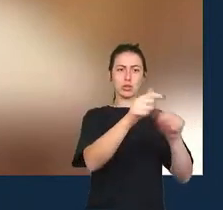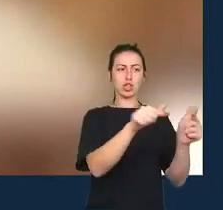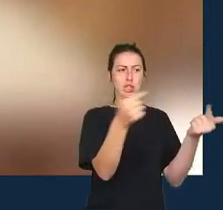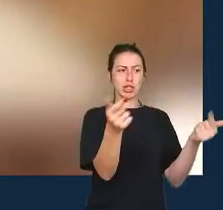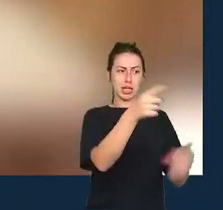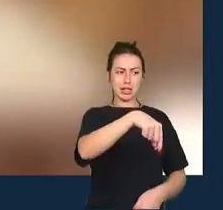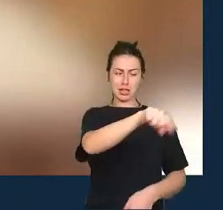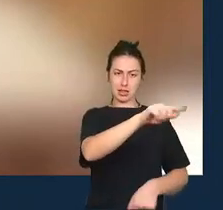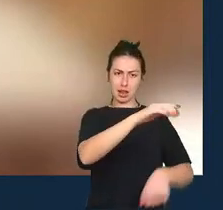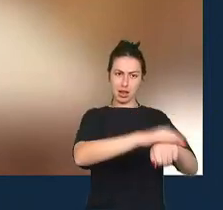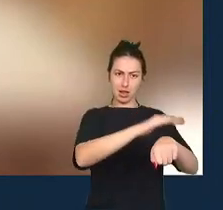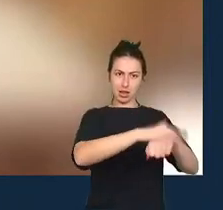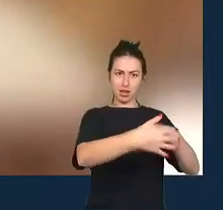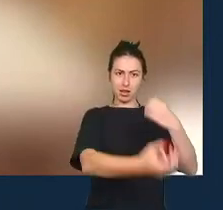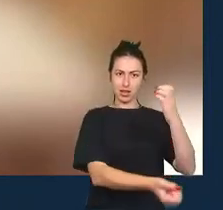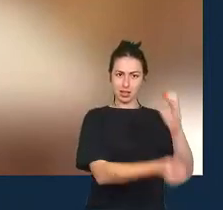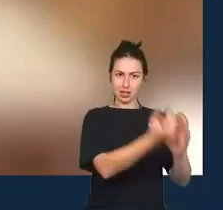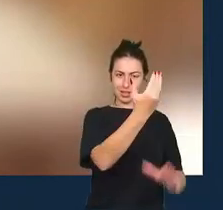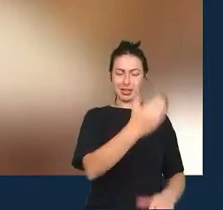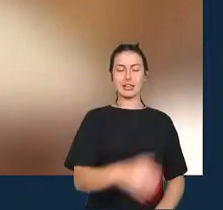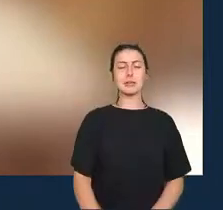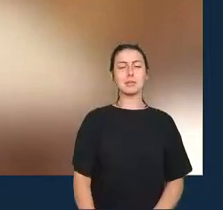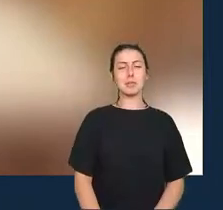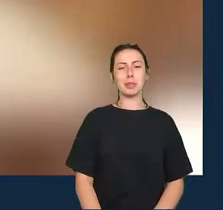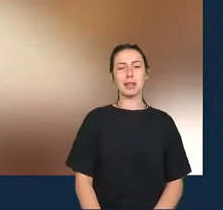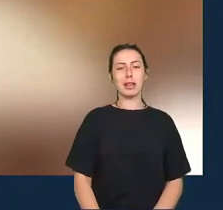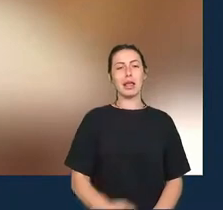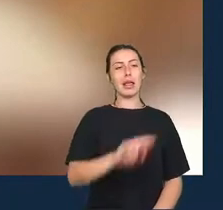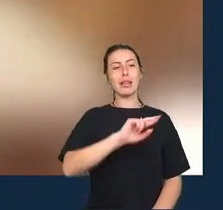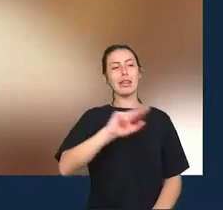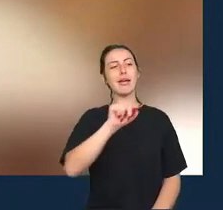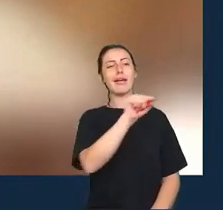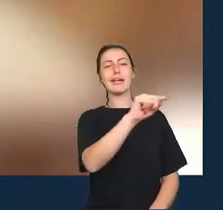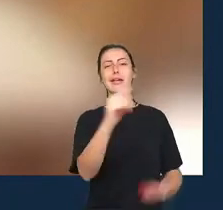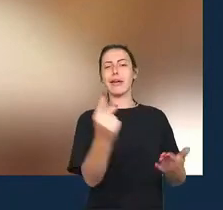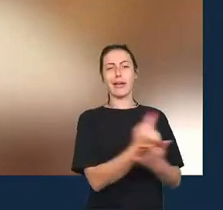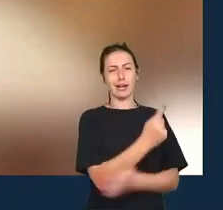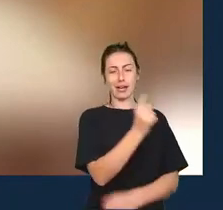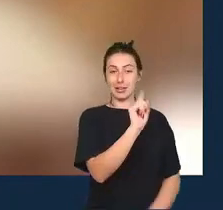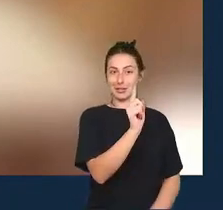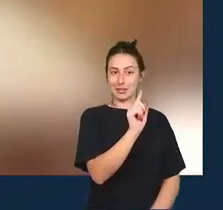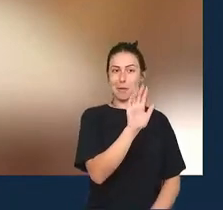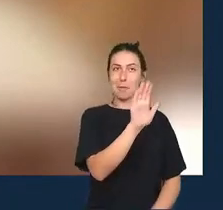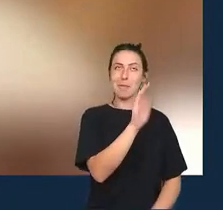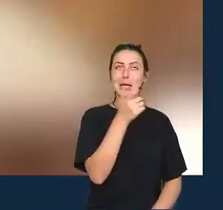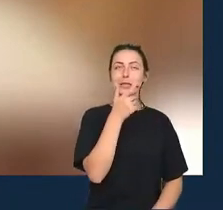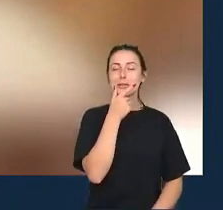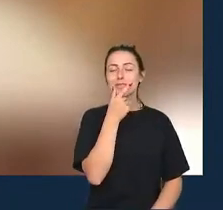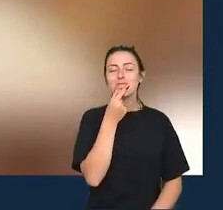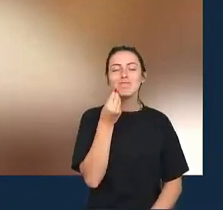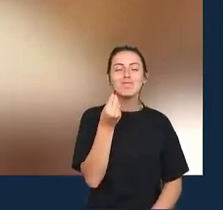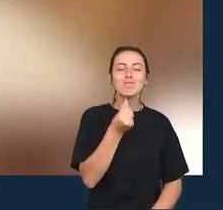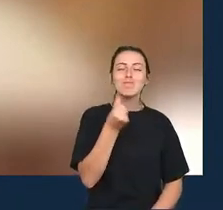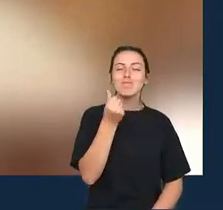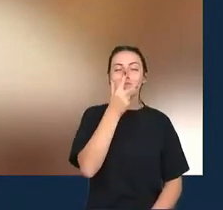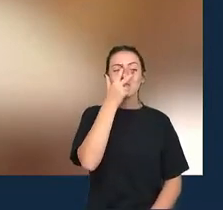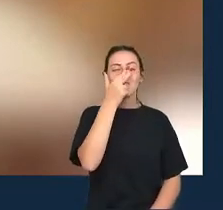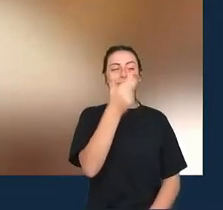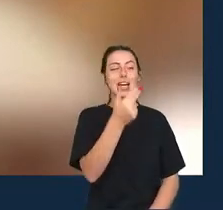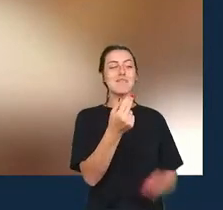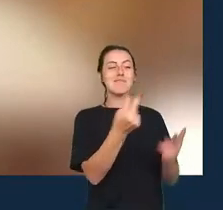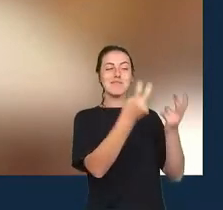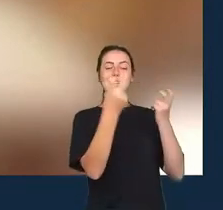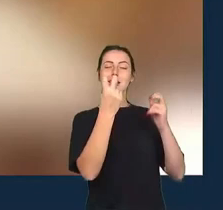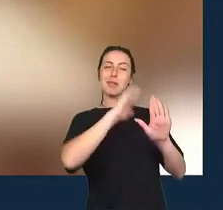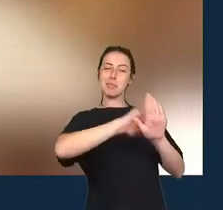não que ele esteja tecnicamente errado mas que não está contando a história certa